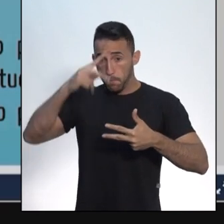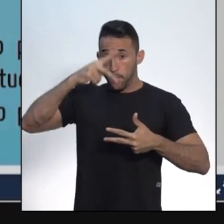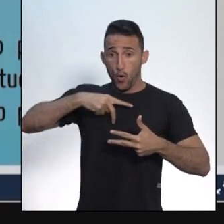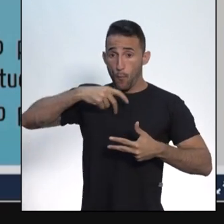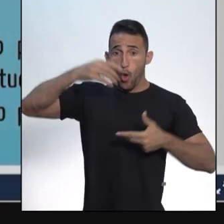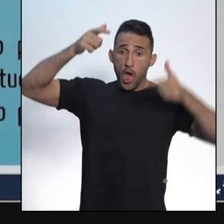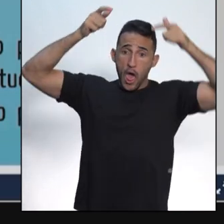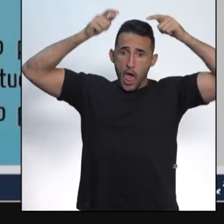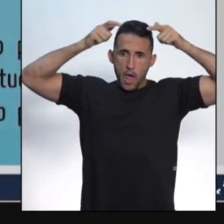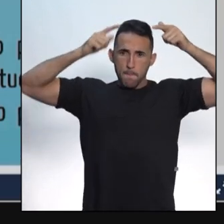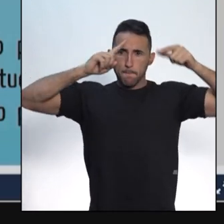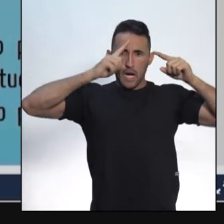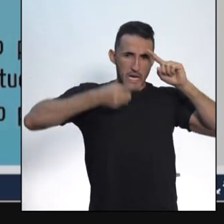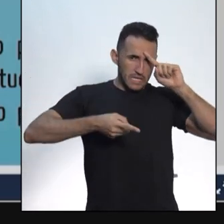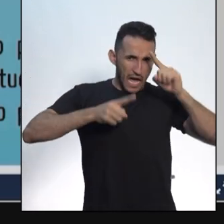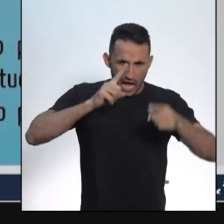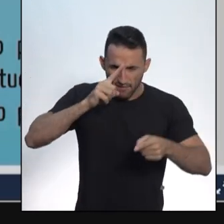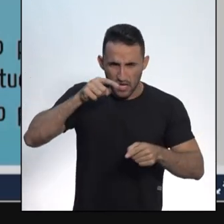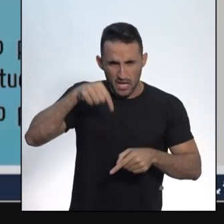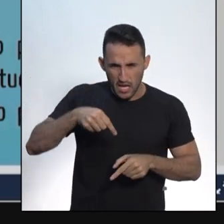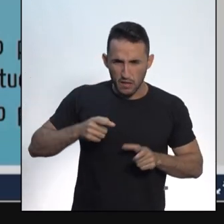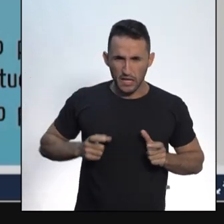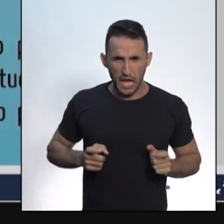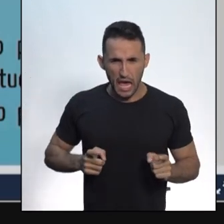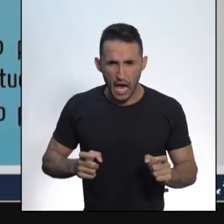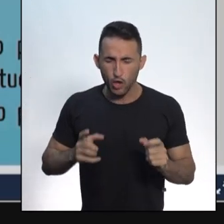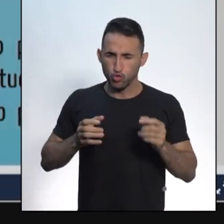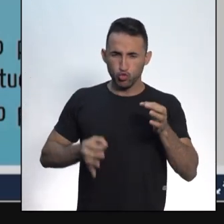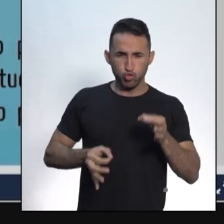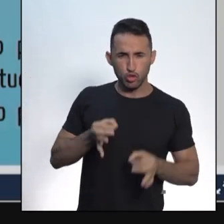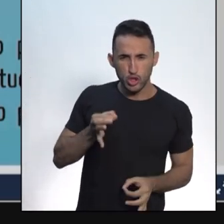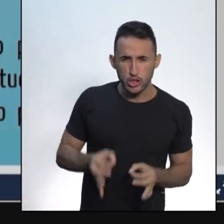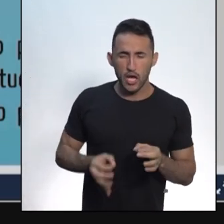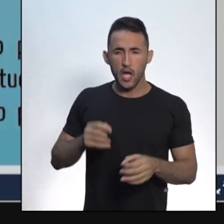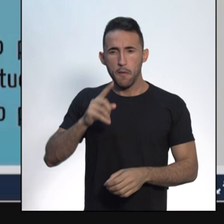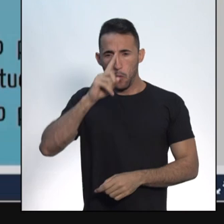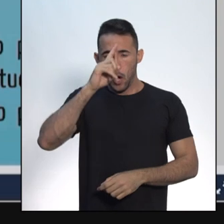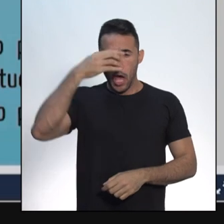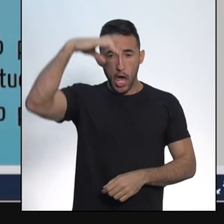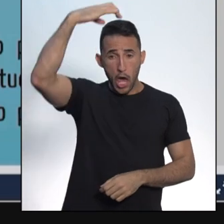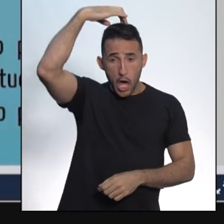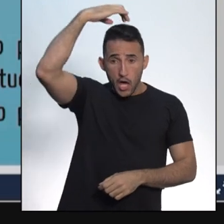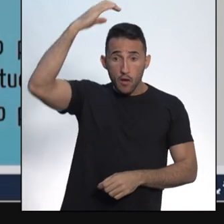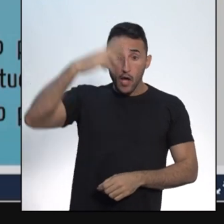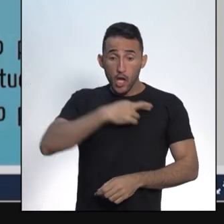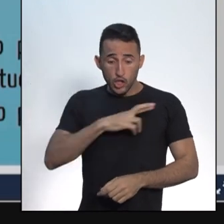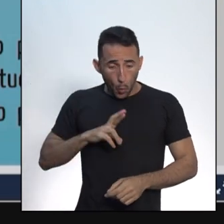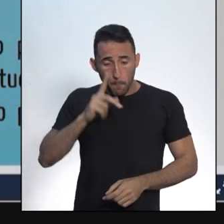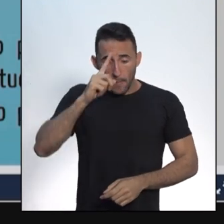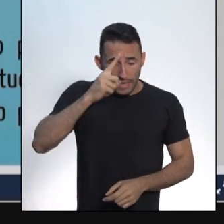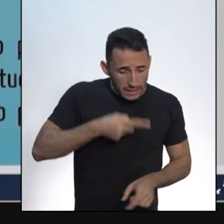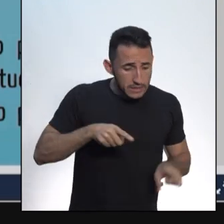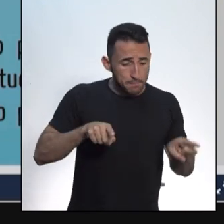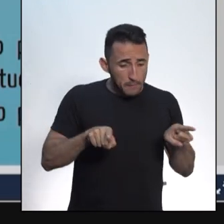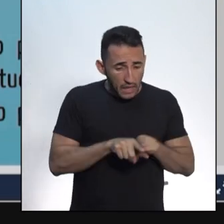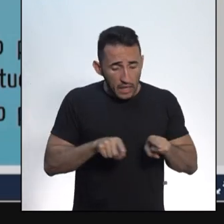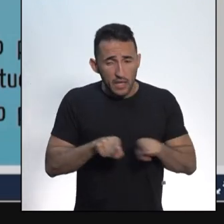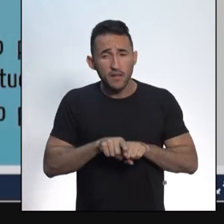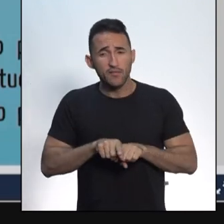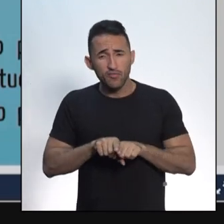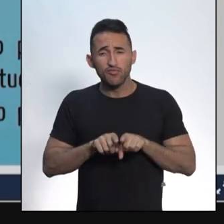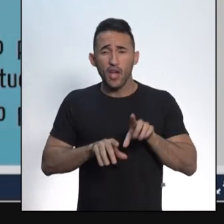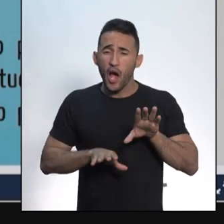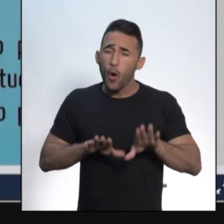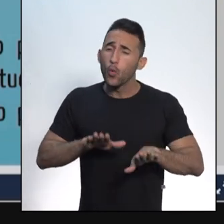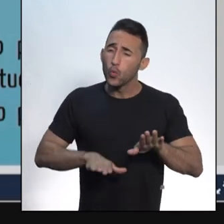O rei era o senhor da guerra, o rei era o senhor da justiça, o rei tinha autoridade religiosa. Considerava-se em algumas nações